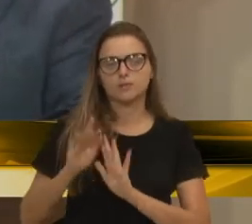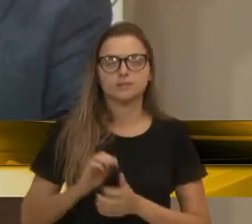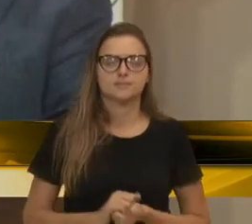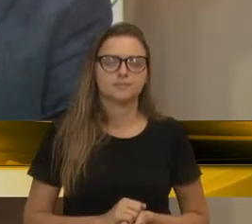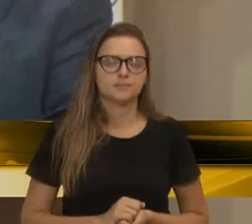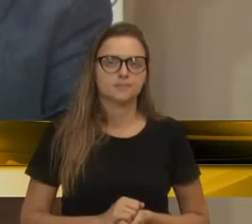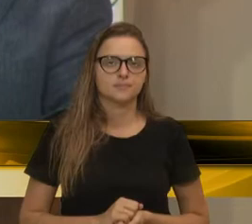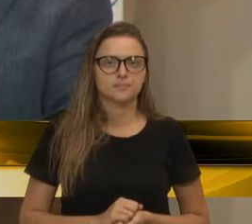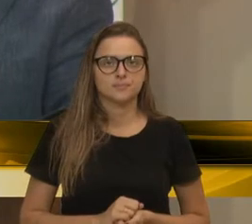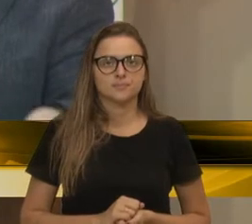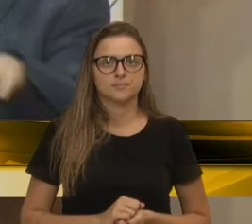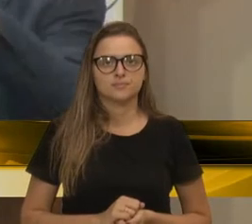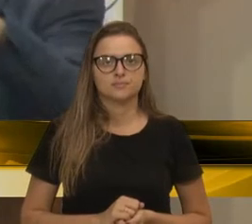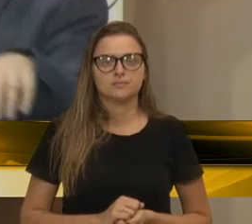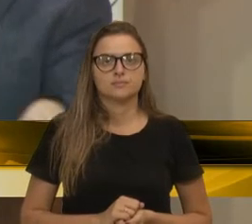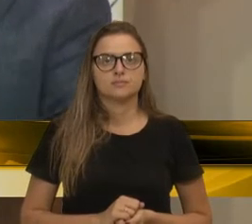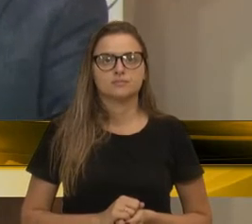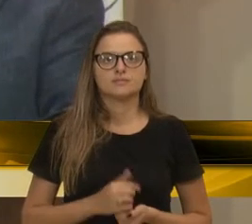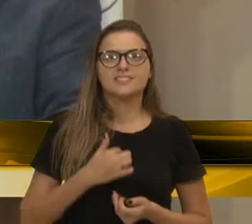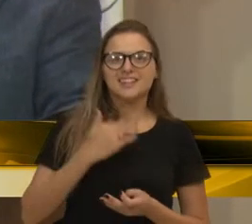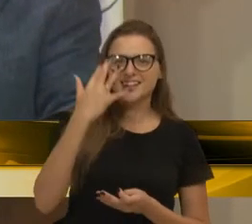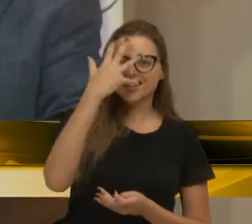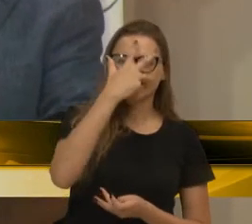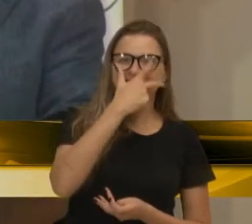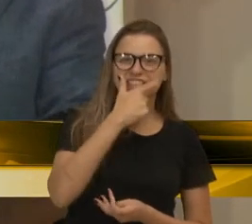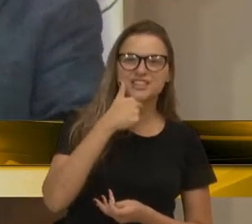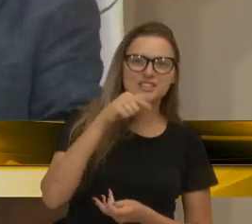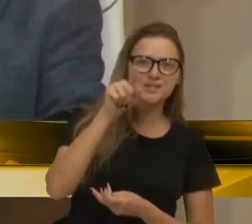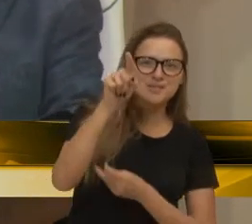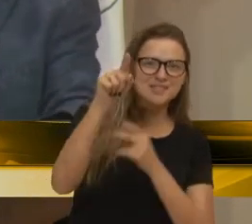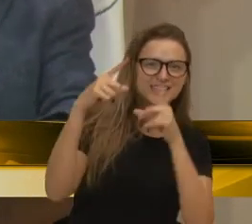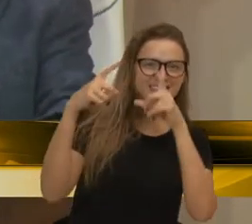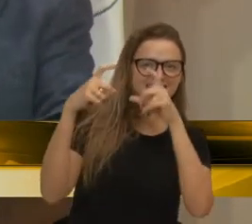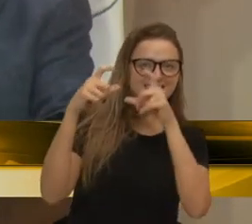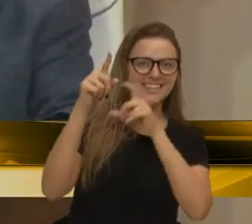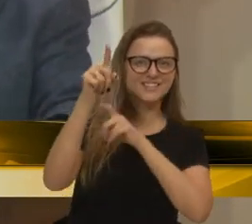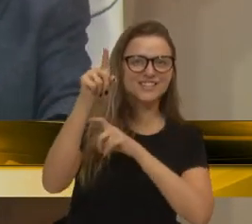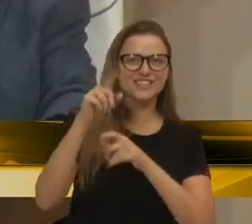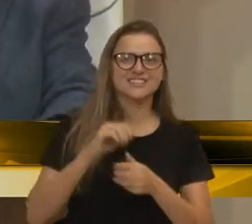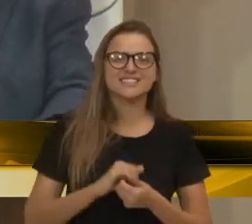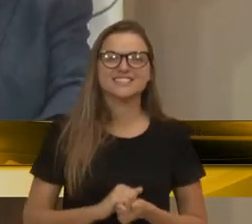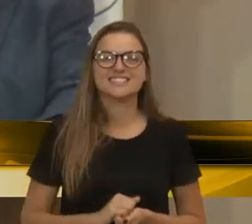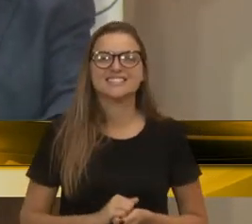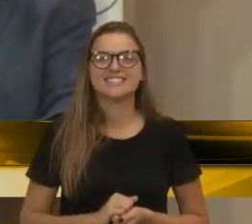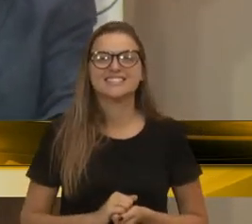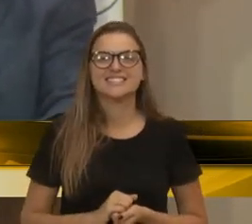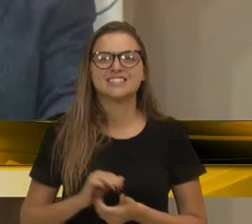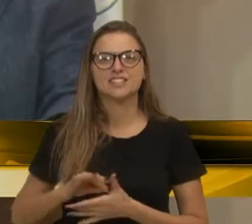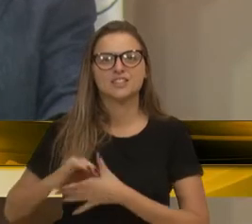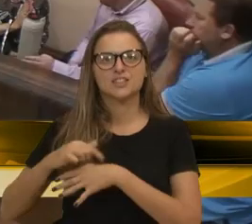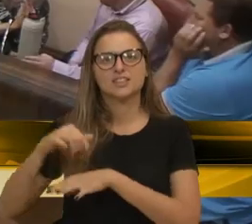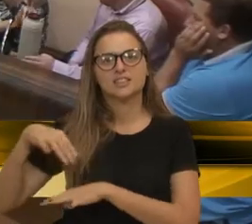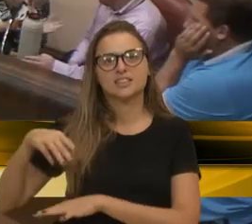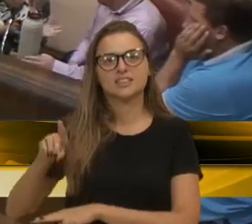E, ah, estou bonitinho lá no... Uma declaração de líder ao MDB, senhor presidente.